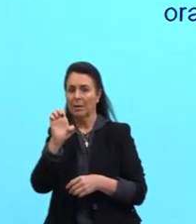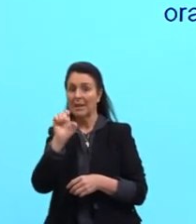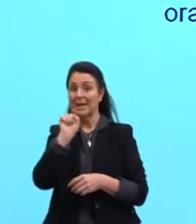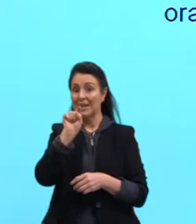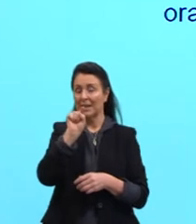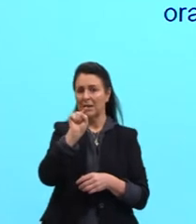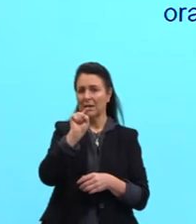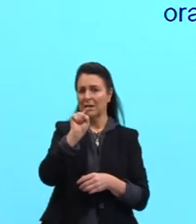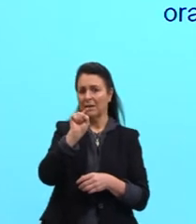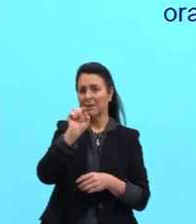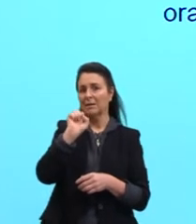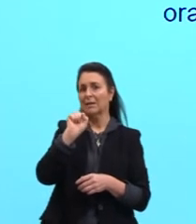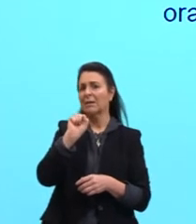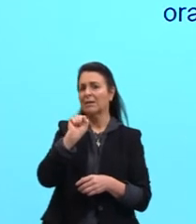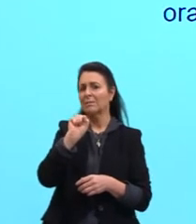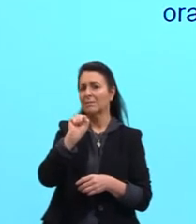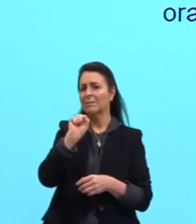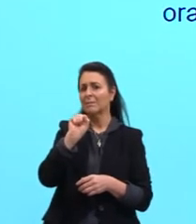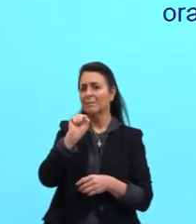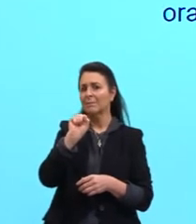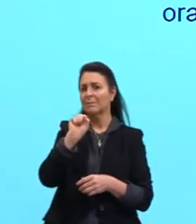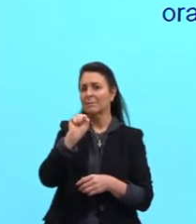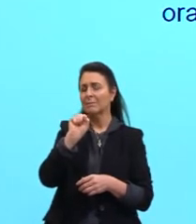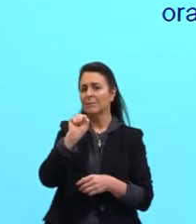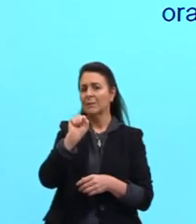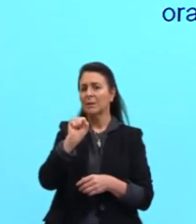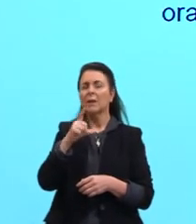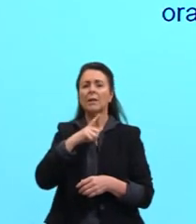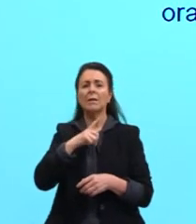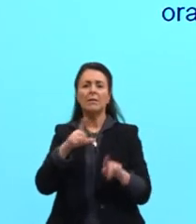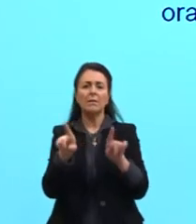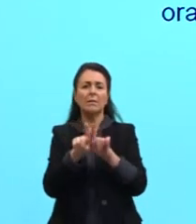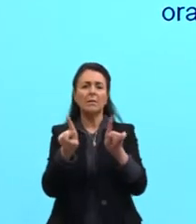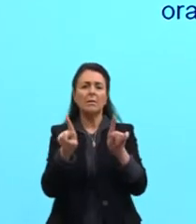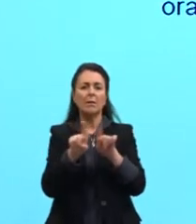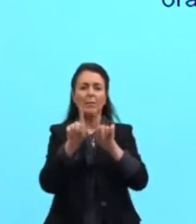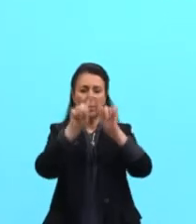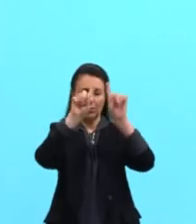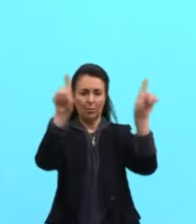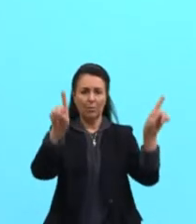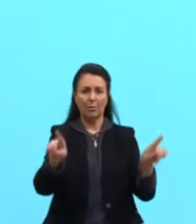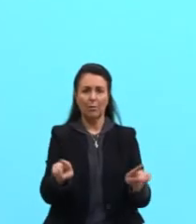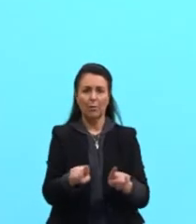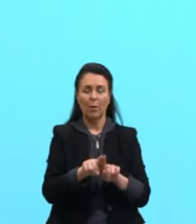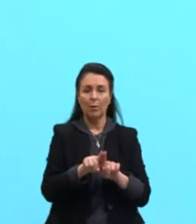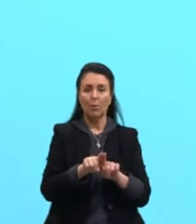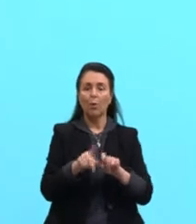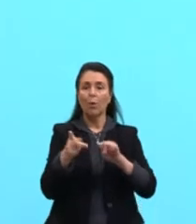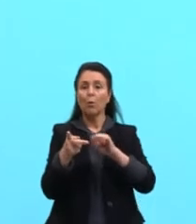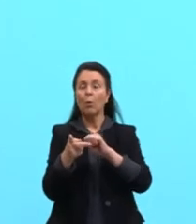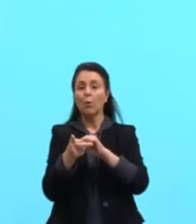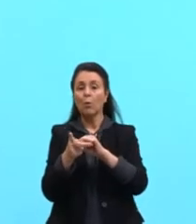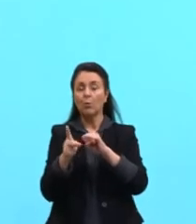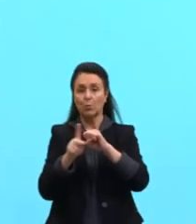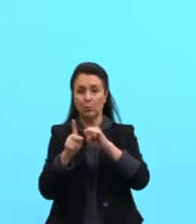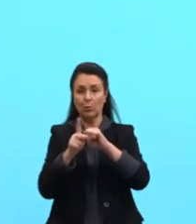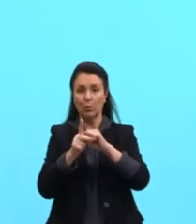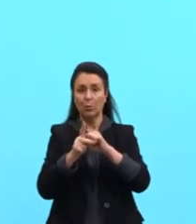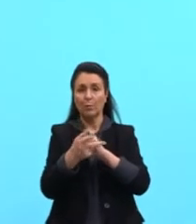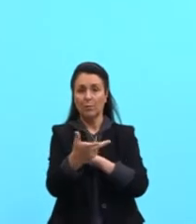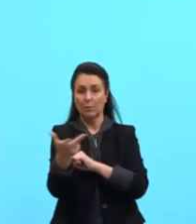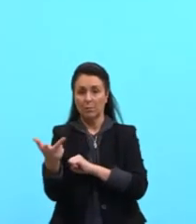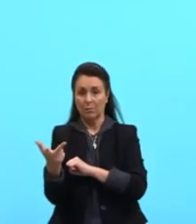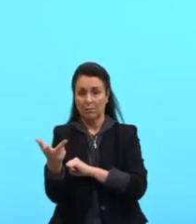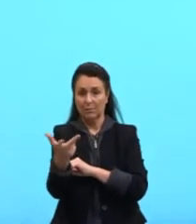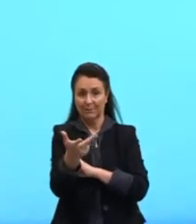ele. He. Aqui nós temos então um quadro com os pronomes pessoais. Subject pronouns. Ok?